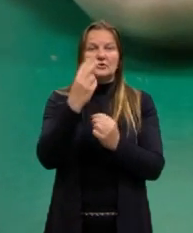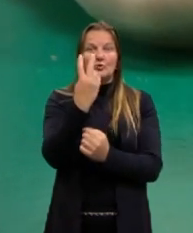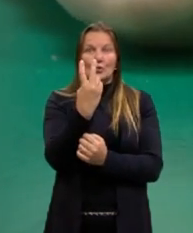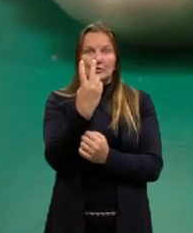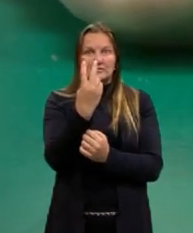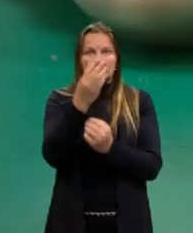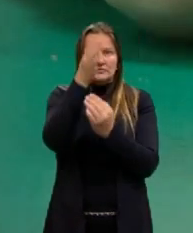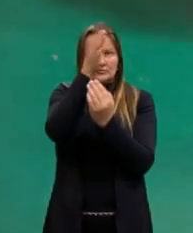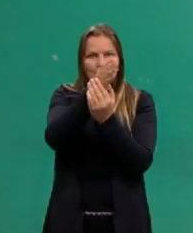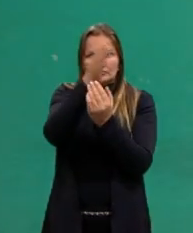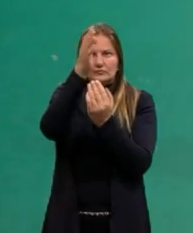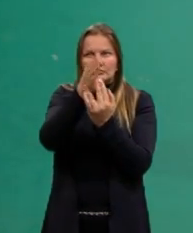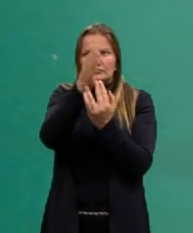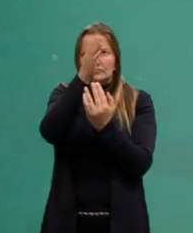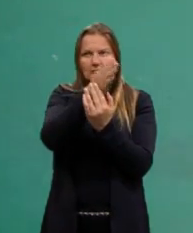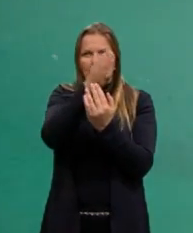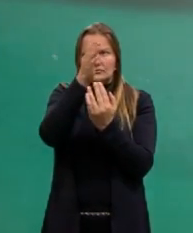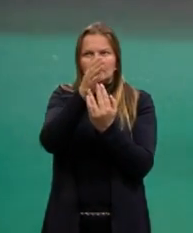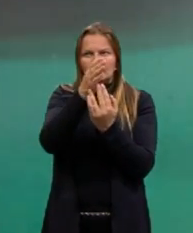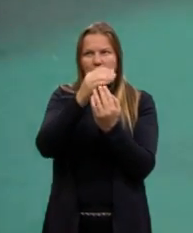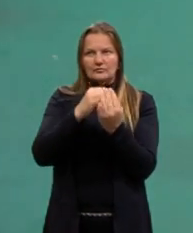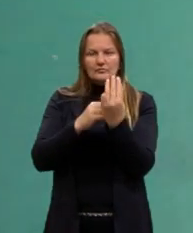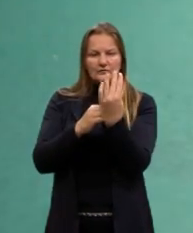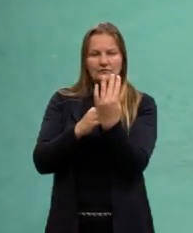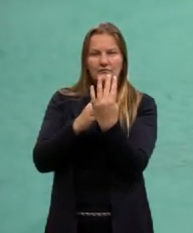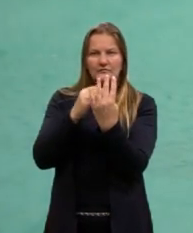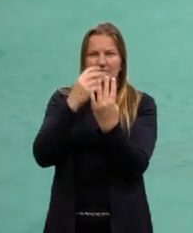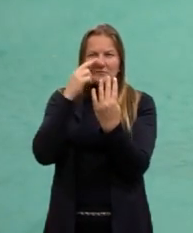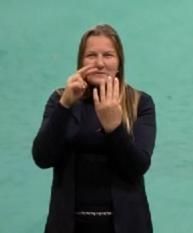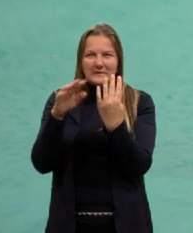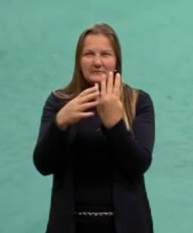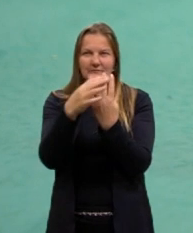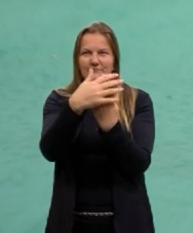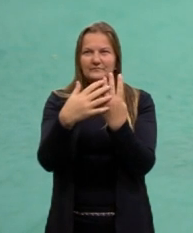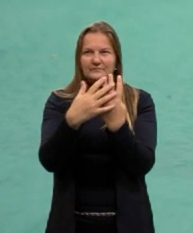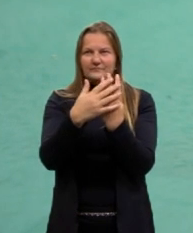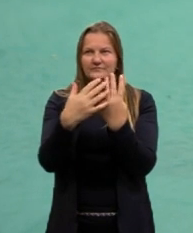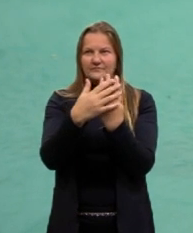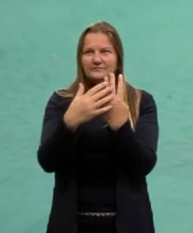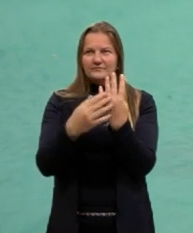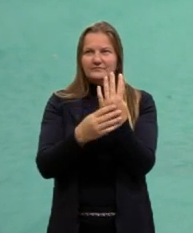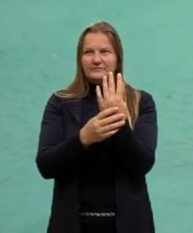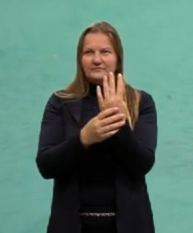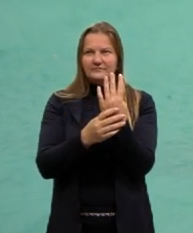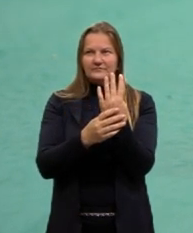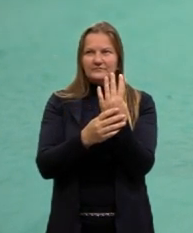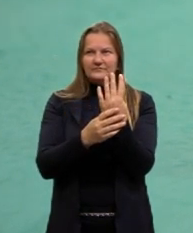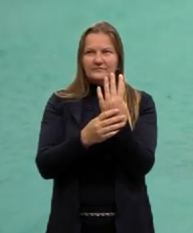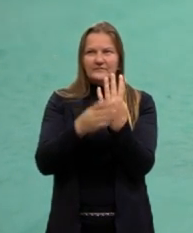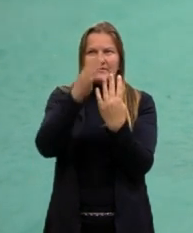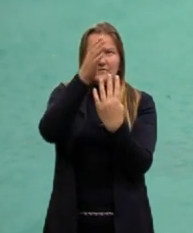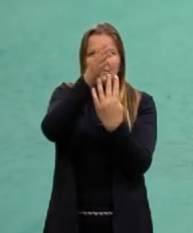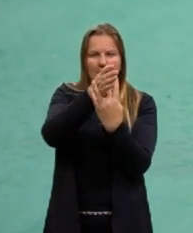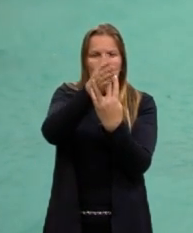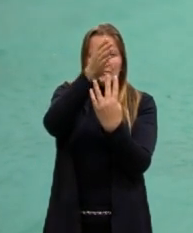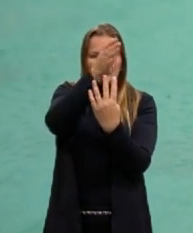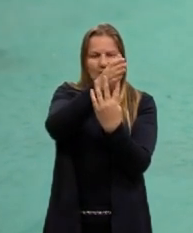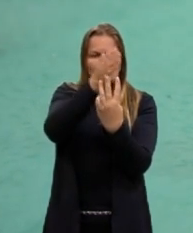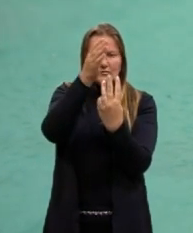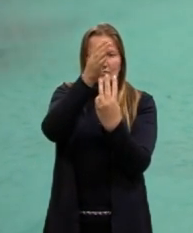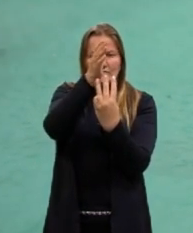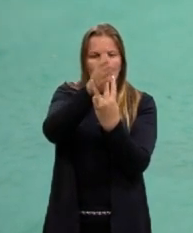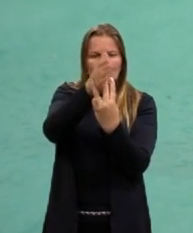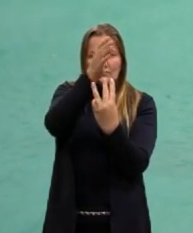tem dois buraquinhos, tá? Eu vou até tirar a mão da frente, que dá para ver a parte de trás ali, ó. Ficou até branquinho. Vejam que existem, então,